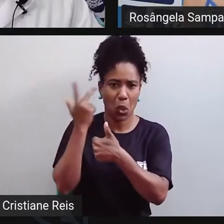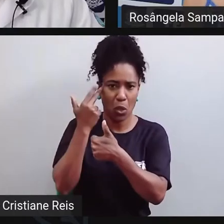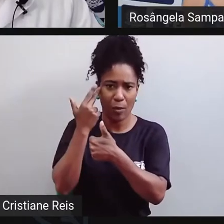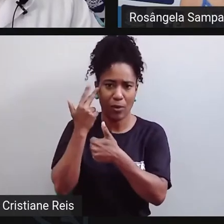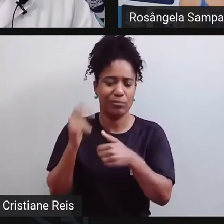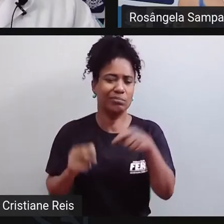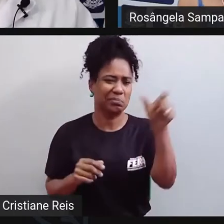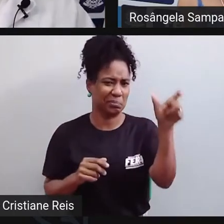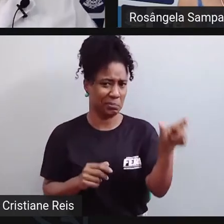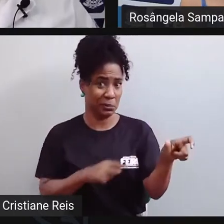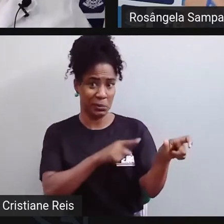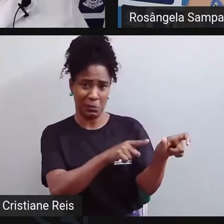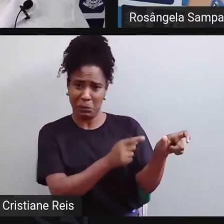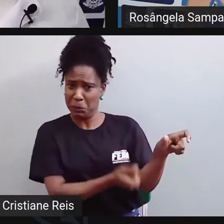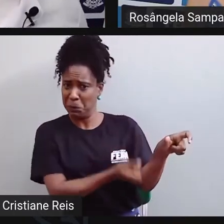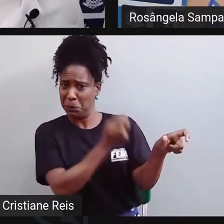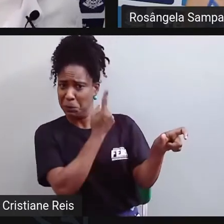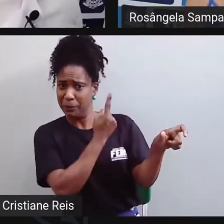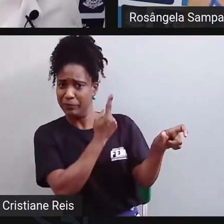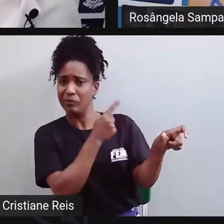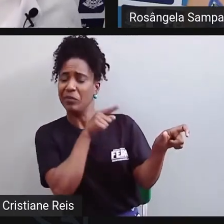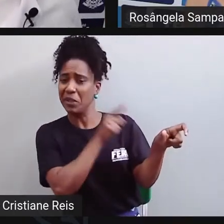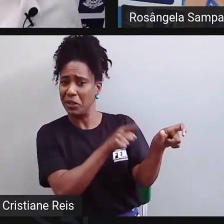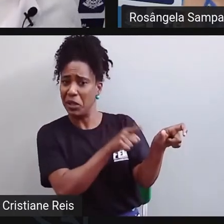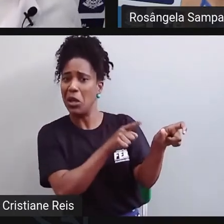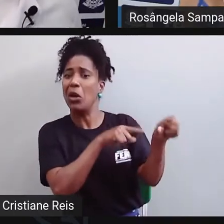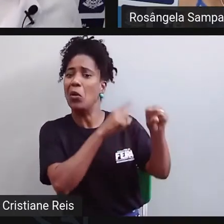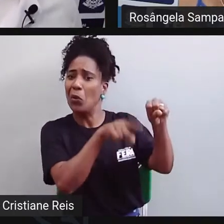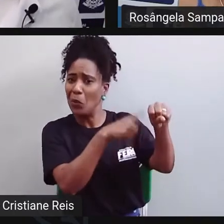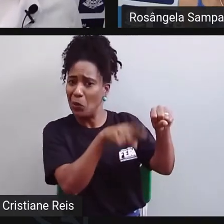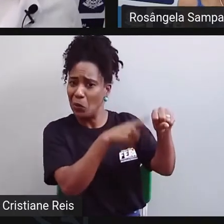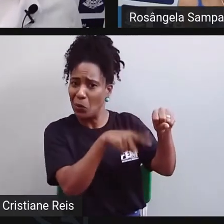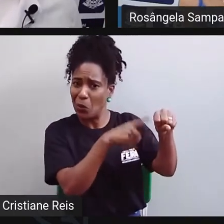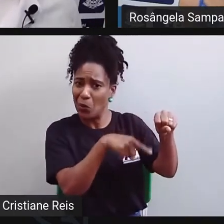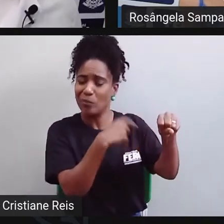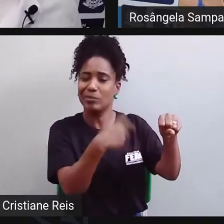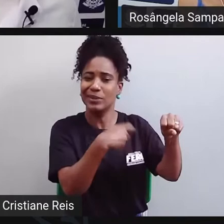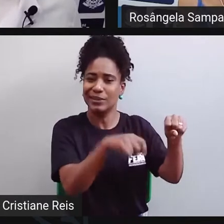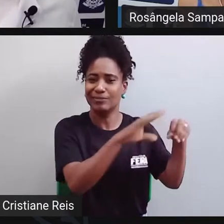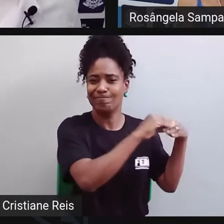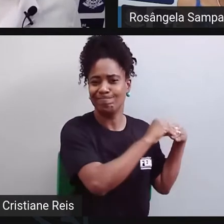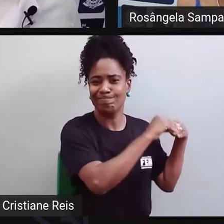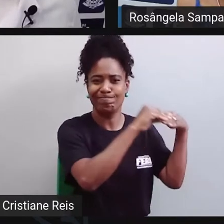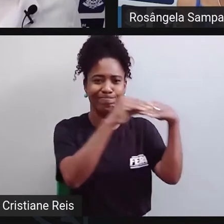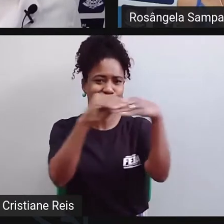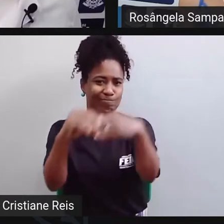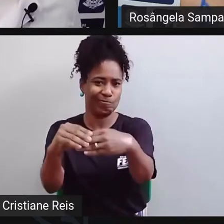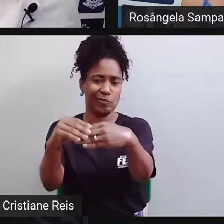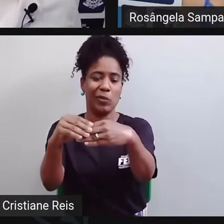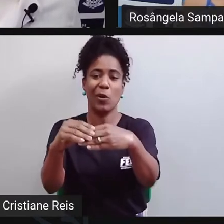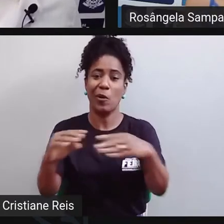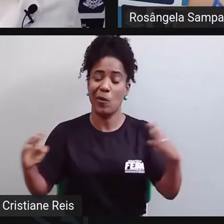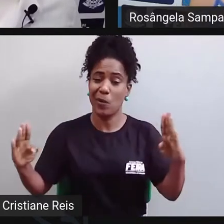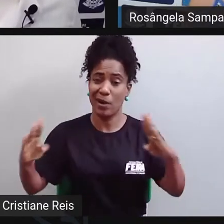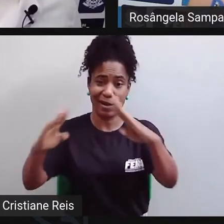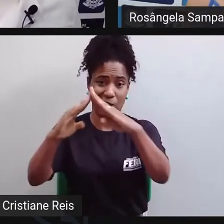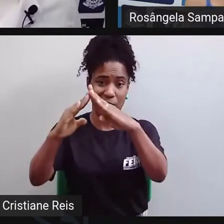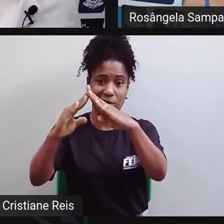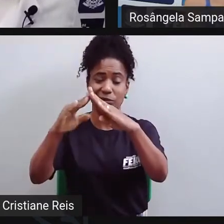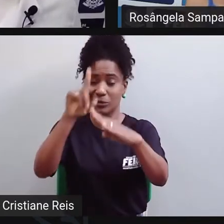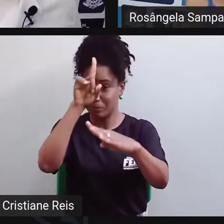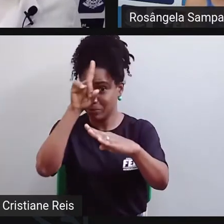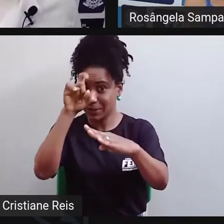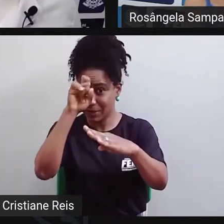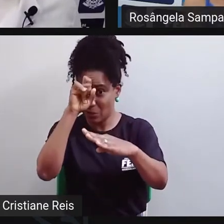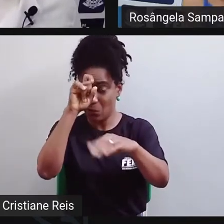tirada da sociedade, conviviam juntos em um local e depois